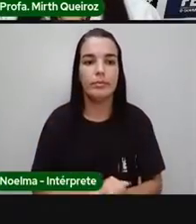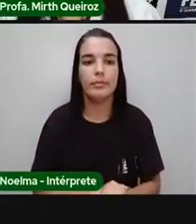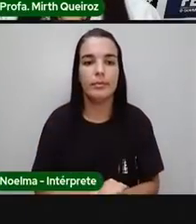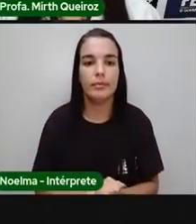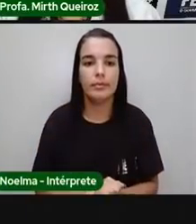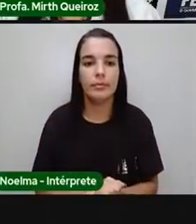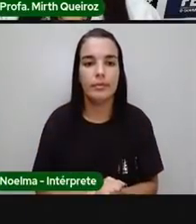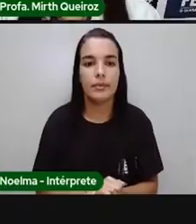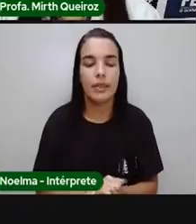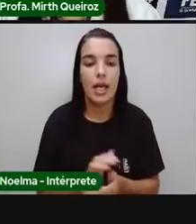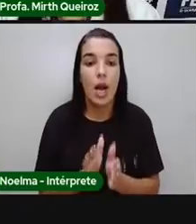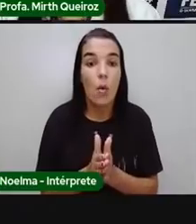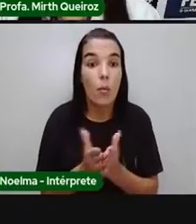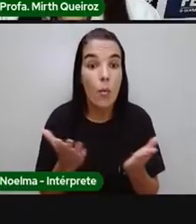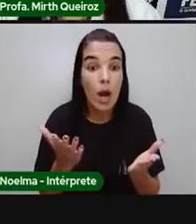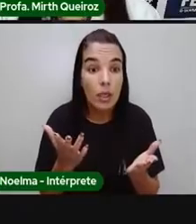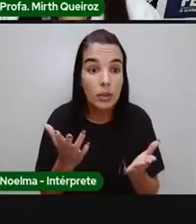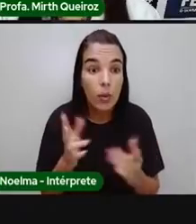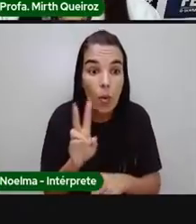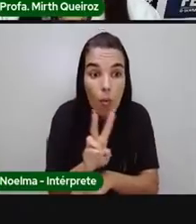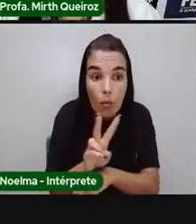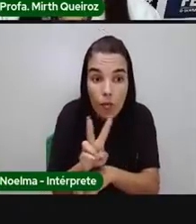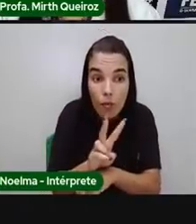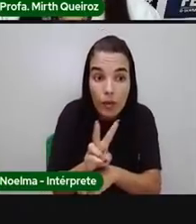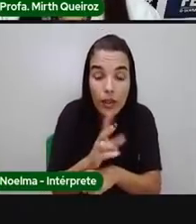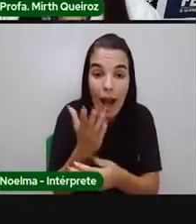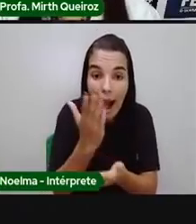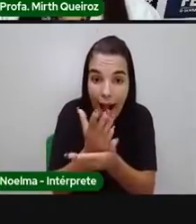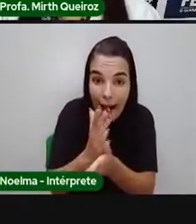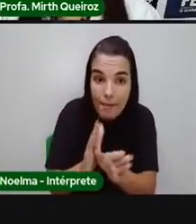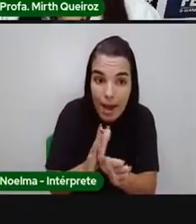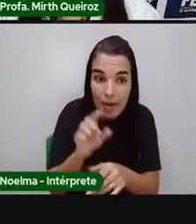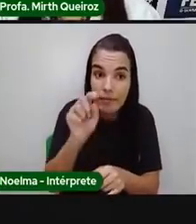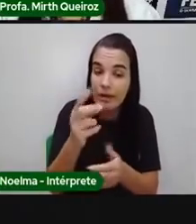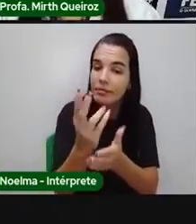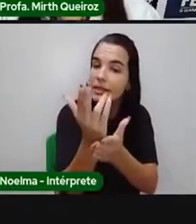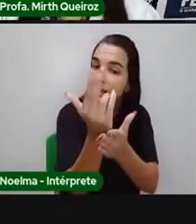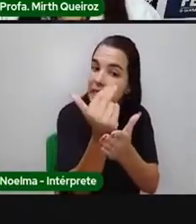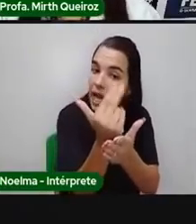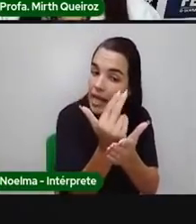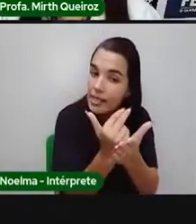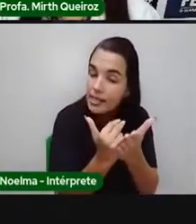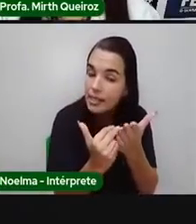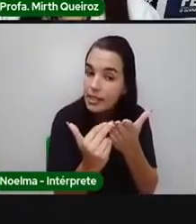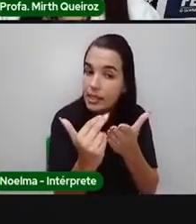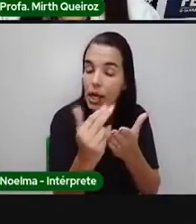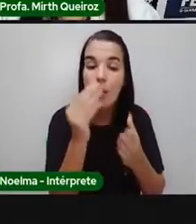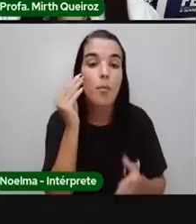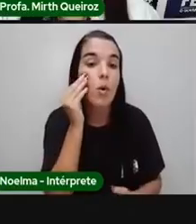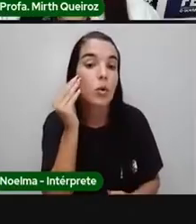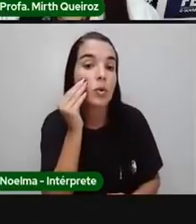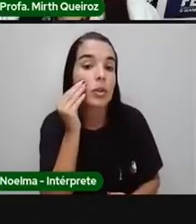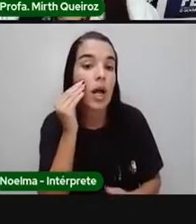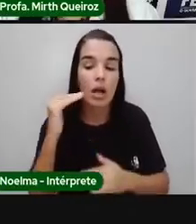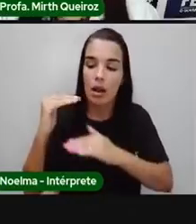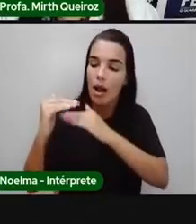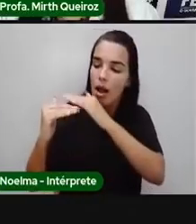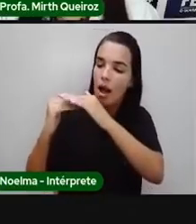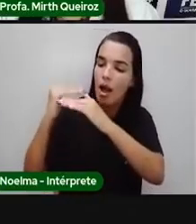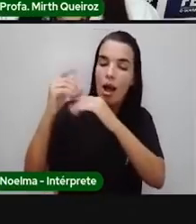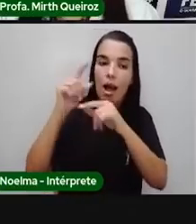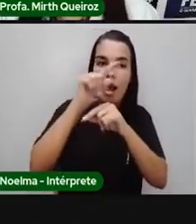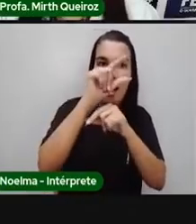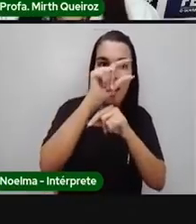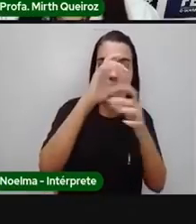E quando o vídeo acabar, vocês vão fazer um desenho, um caderno de vocês, que representa o cadeia alimentar. E